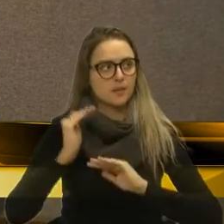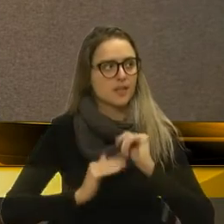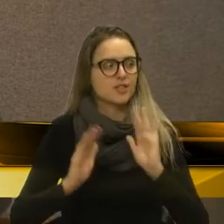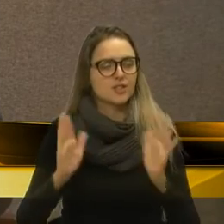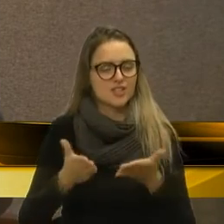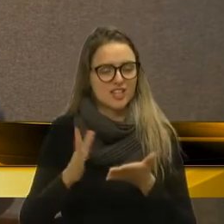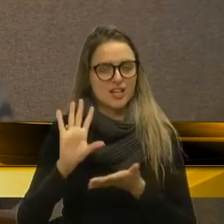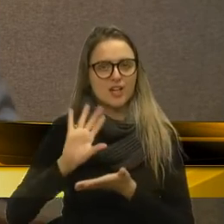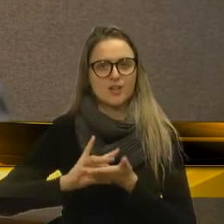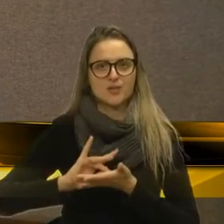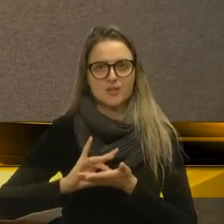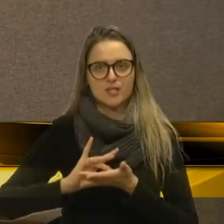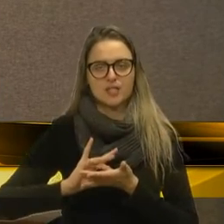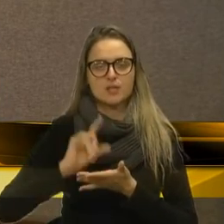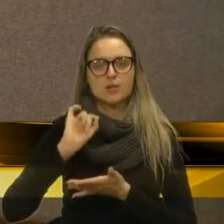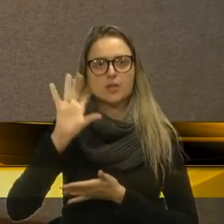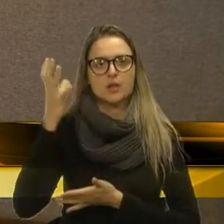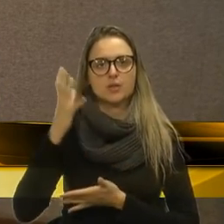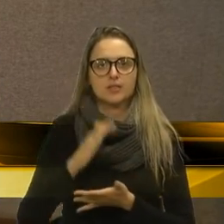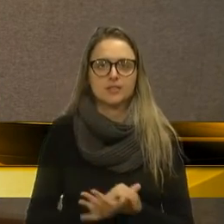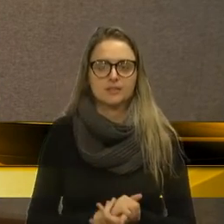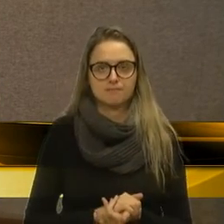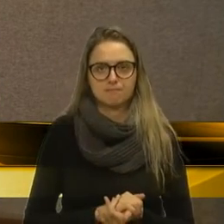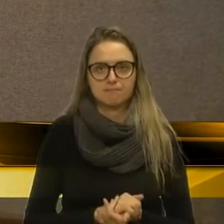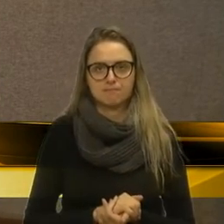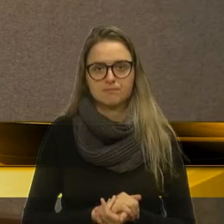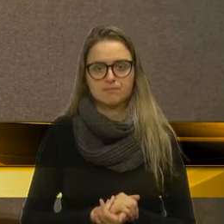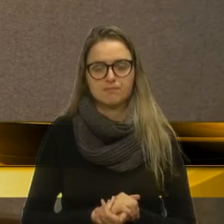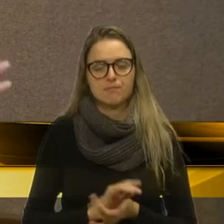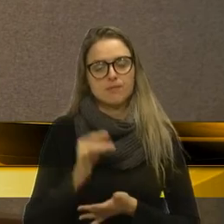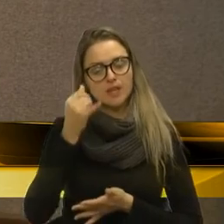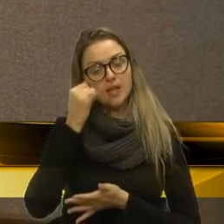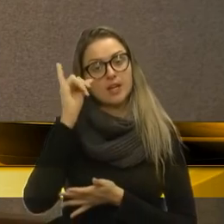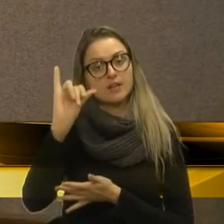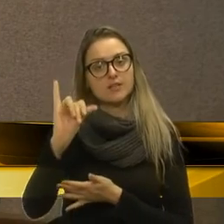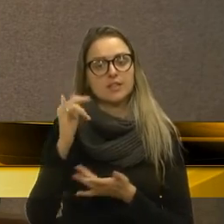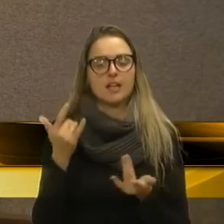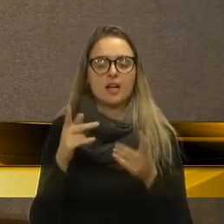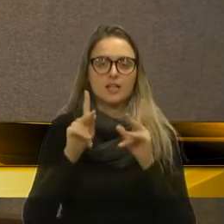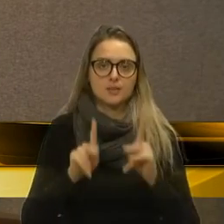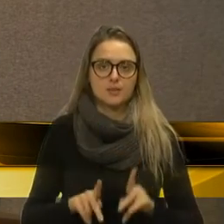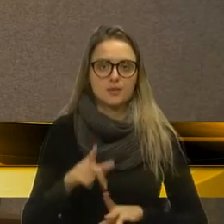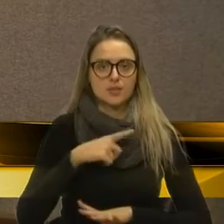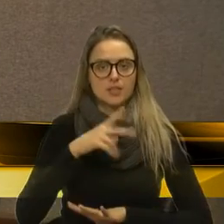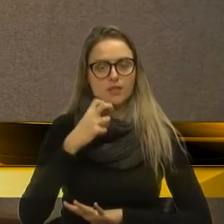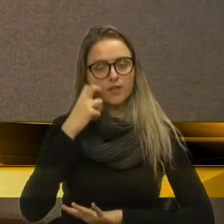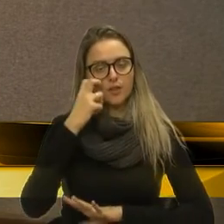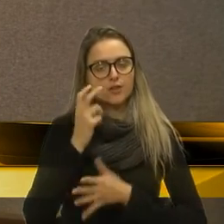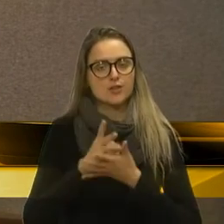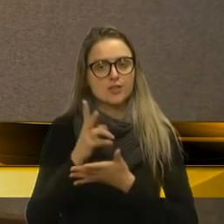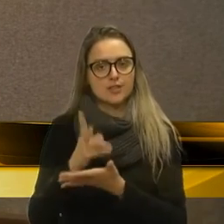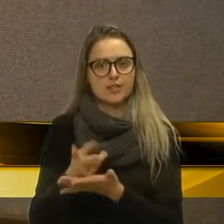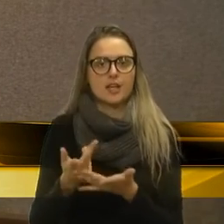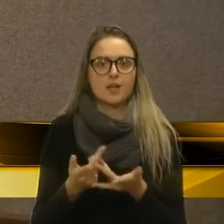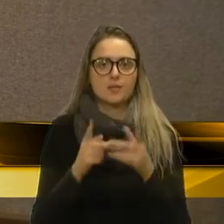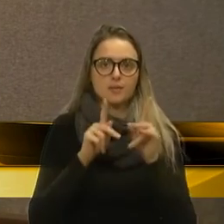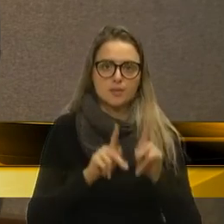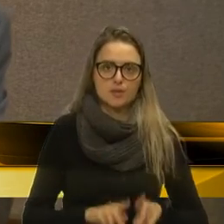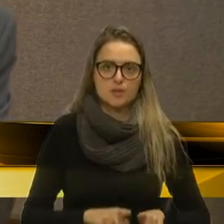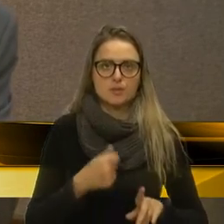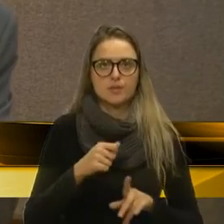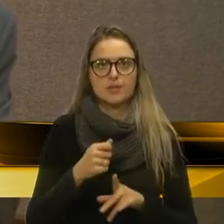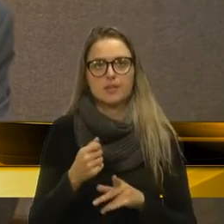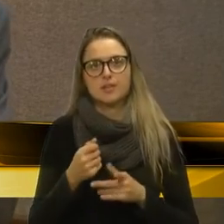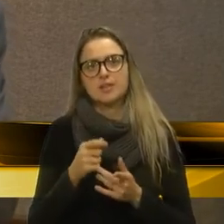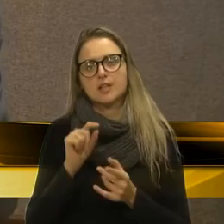regulamentar aquilo que já vem acontecendo. É evitar esse constrangimento de todo ano alguém ter que sair lá com o talão